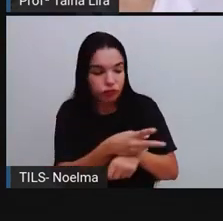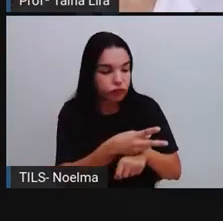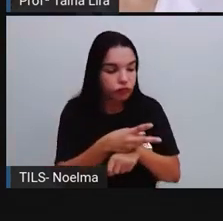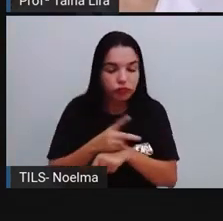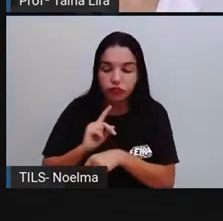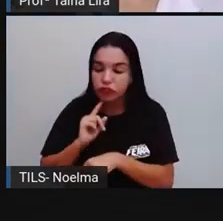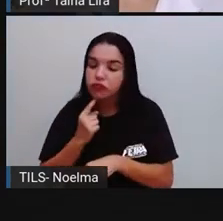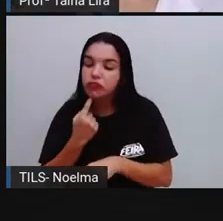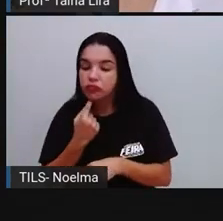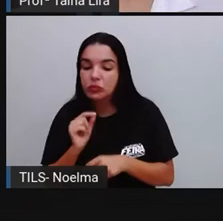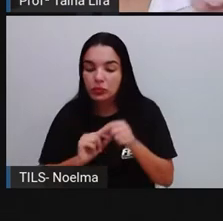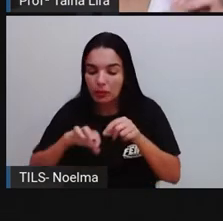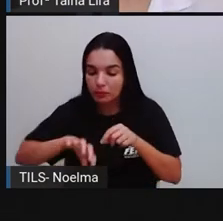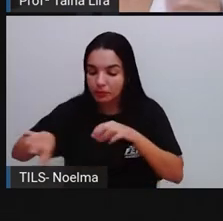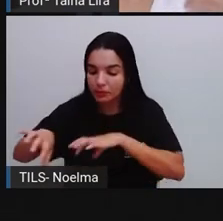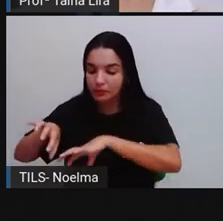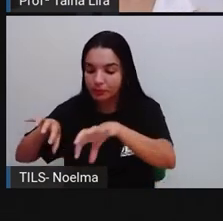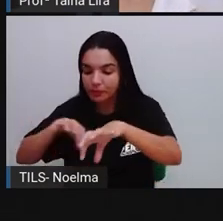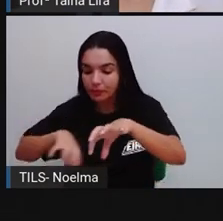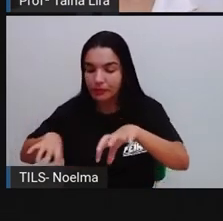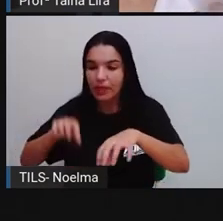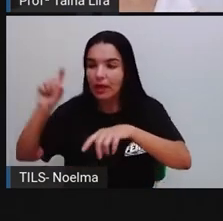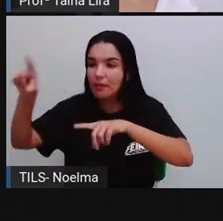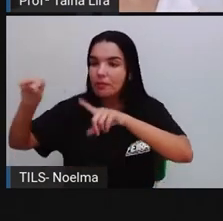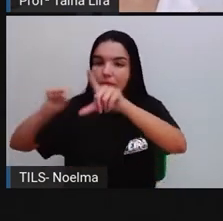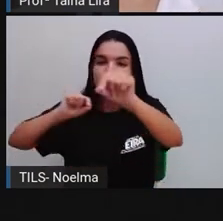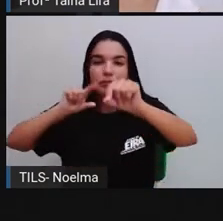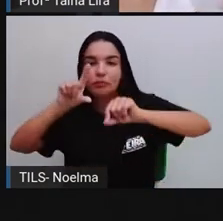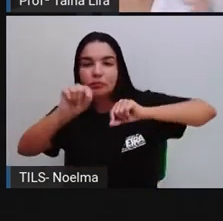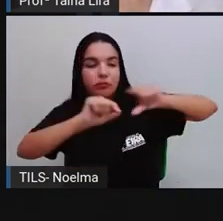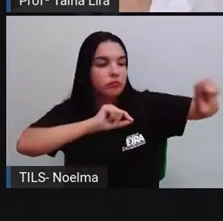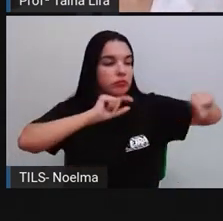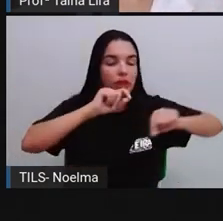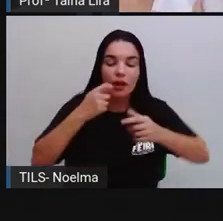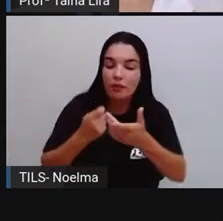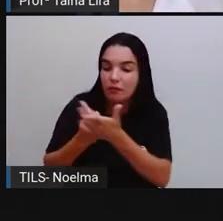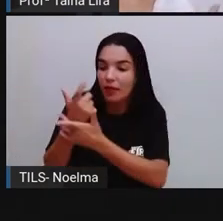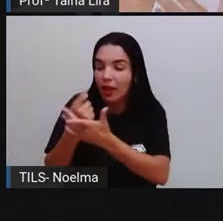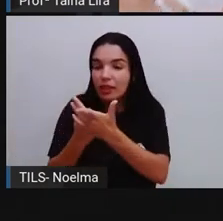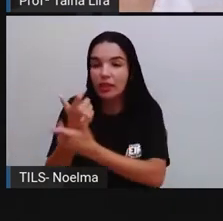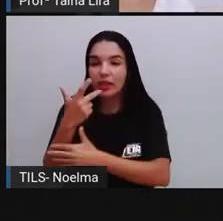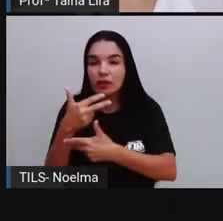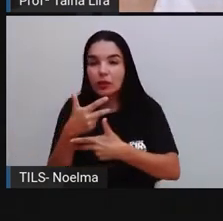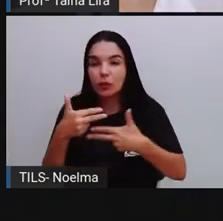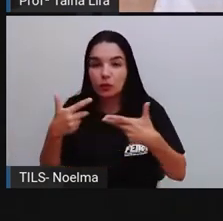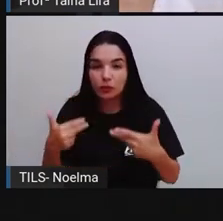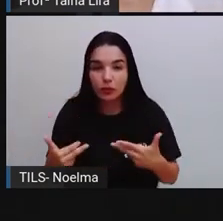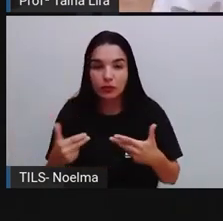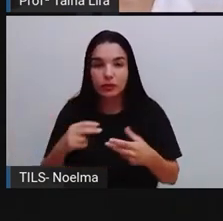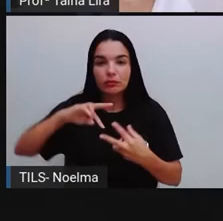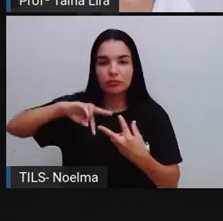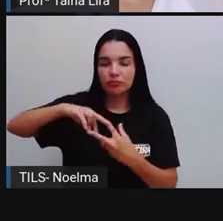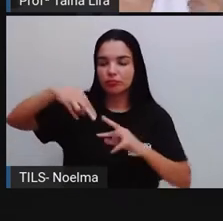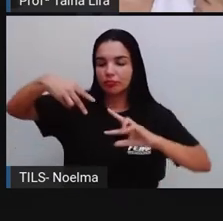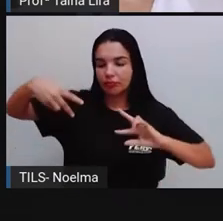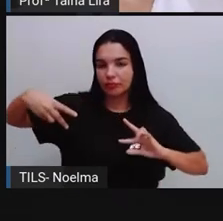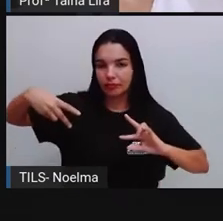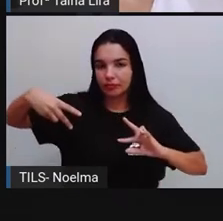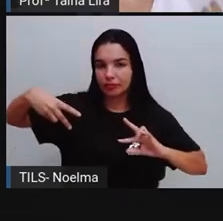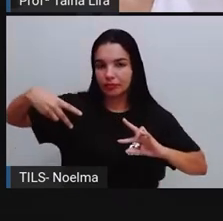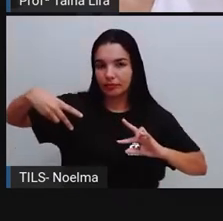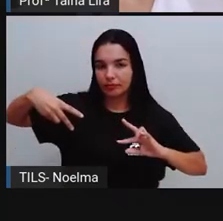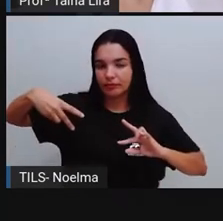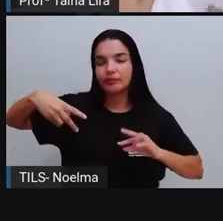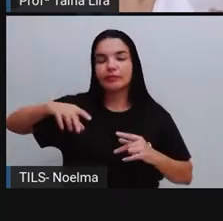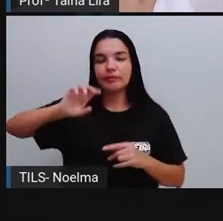pessoas que trabalham catando, selecionando e vendendo o material reciclável, tá? Que são